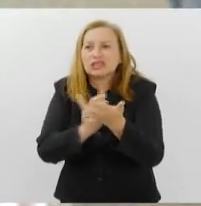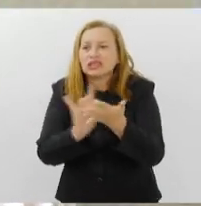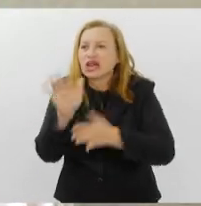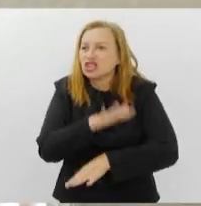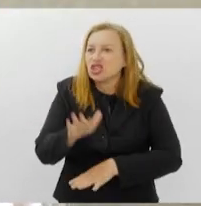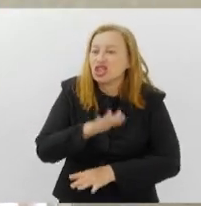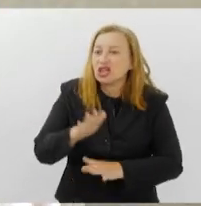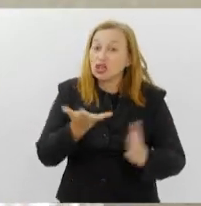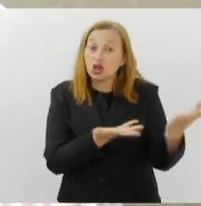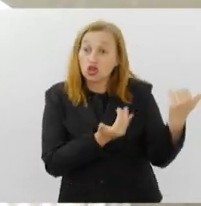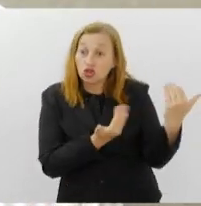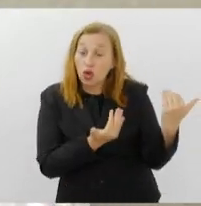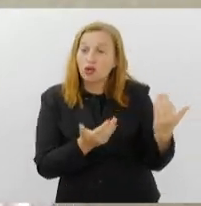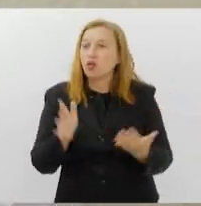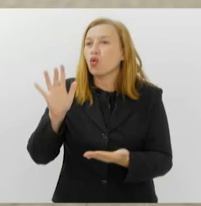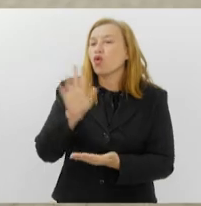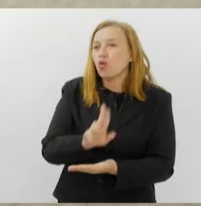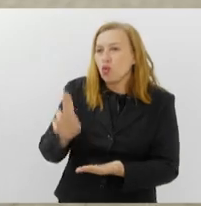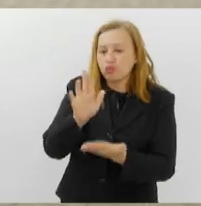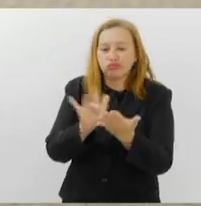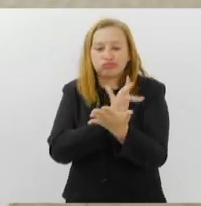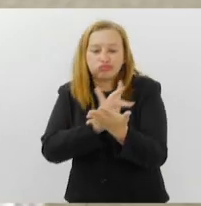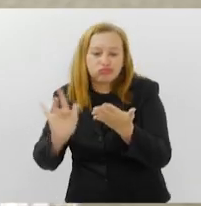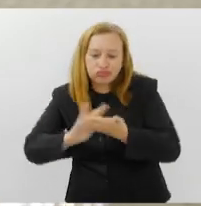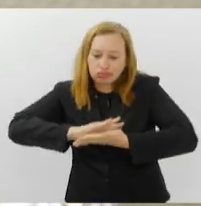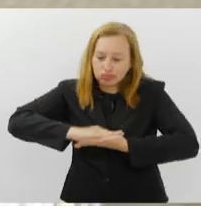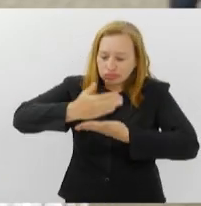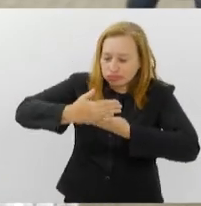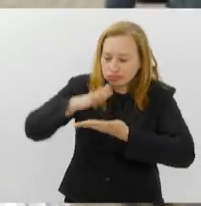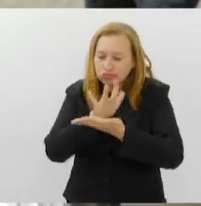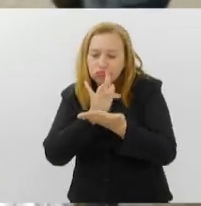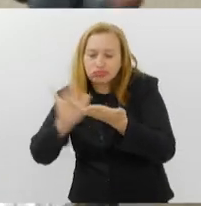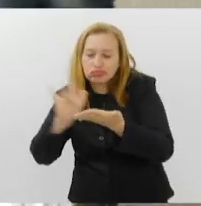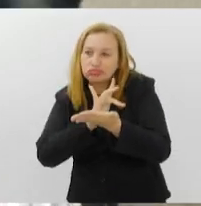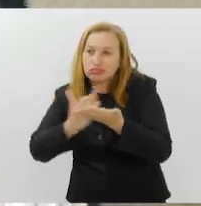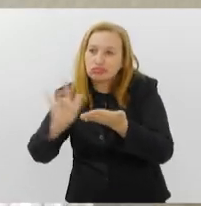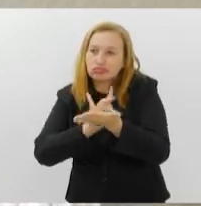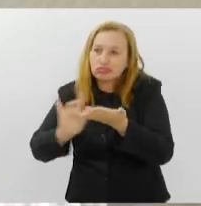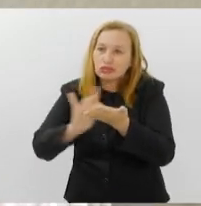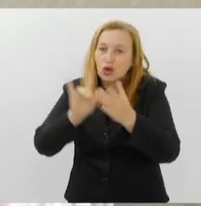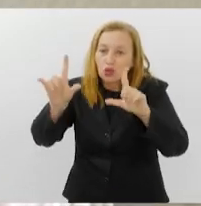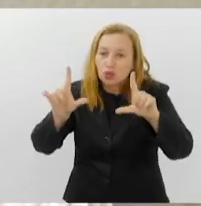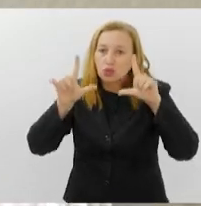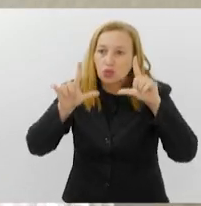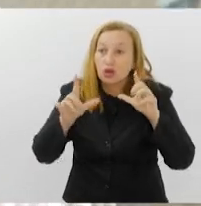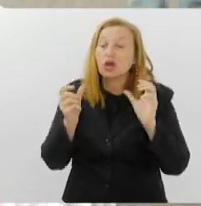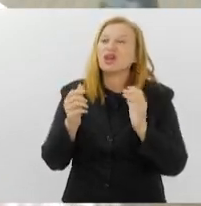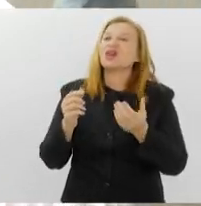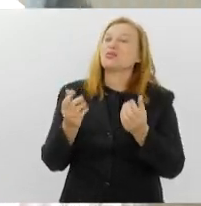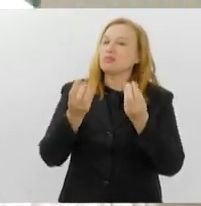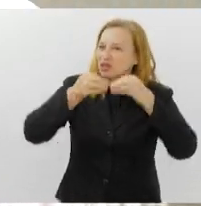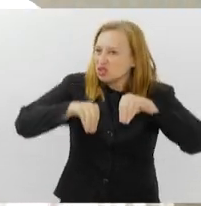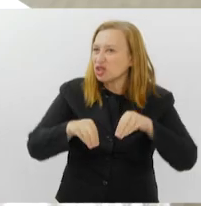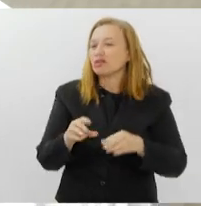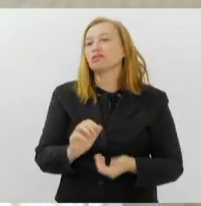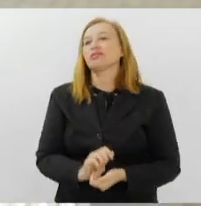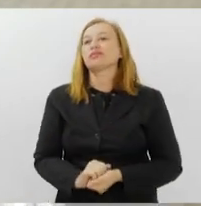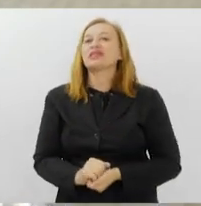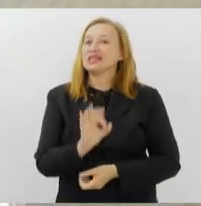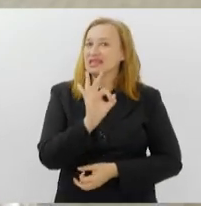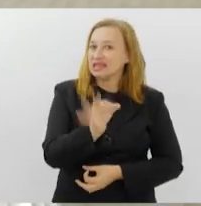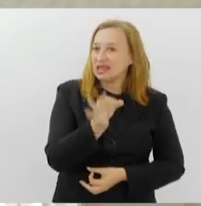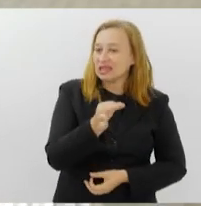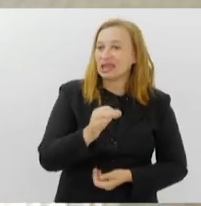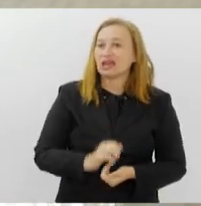fazendo uso dos smartphones, dos tablets, das televisões, ficando muito próximas às televisões acompanhando. Isso também é prejudicial? Com certeza.